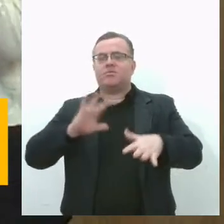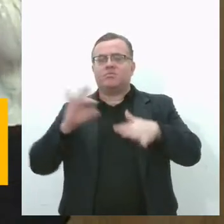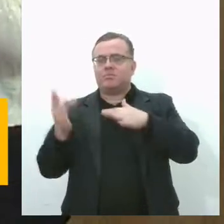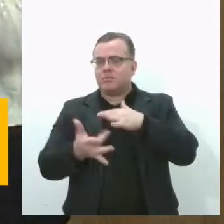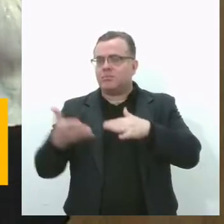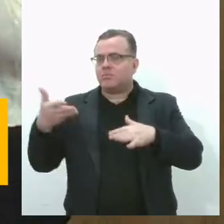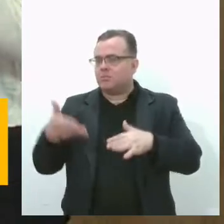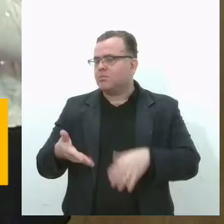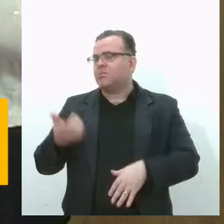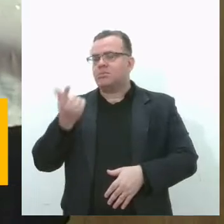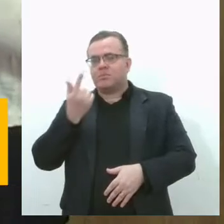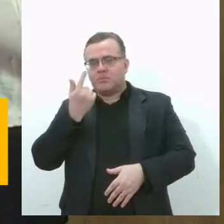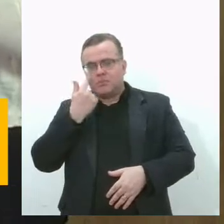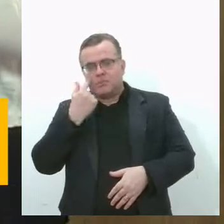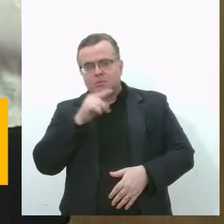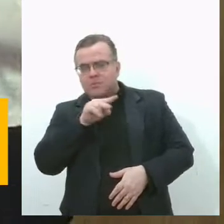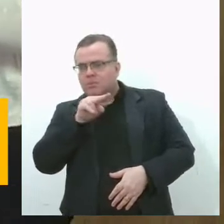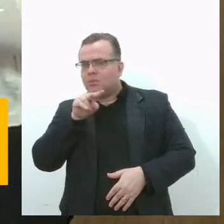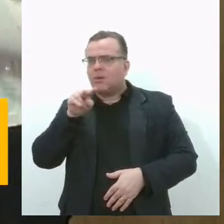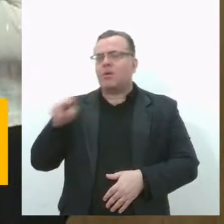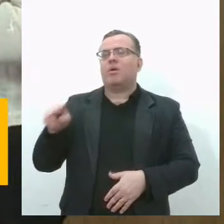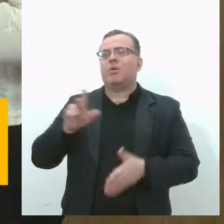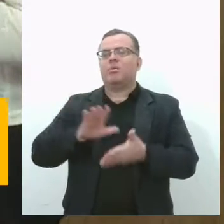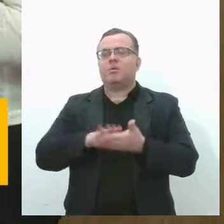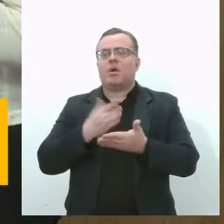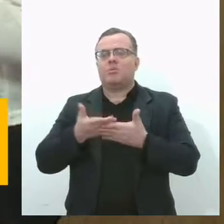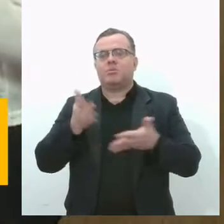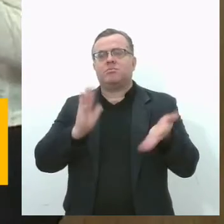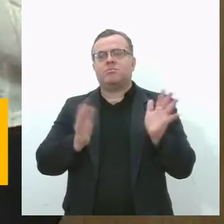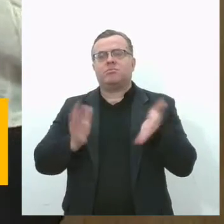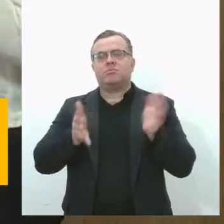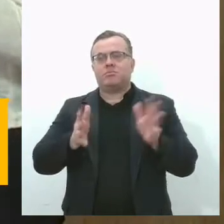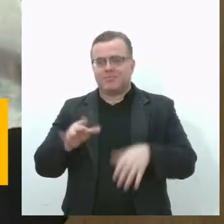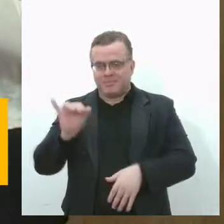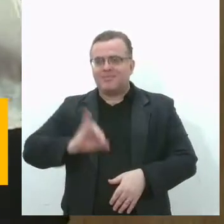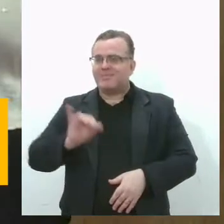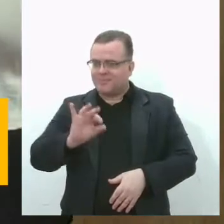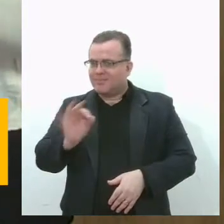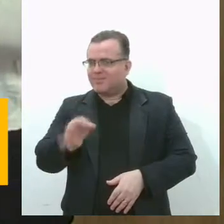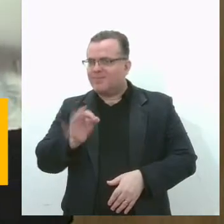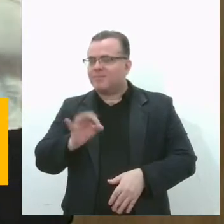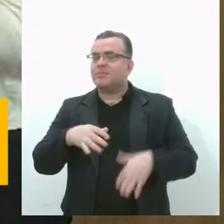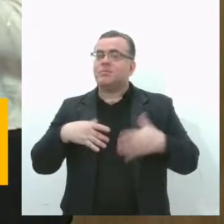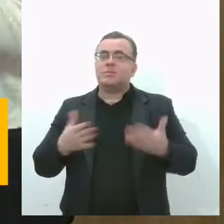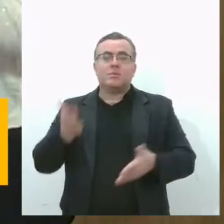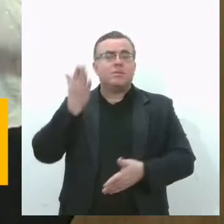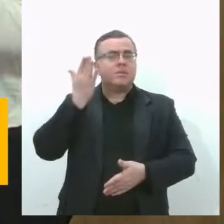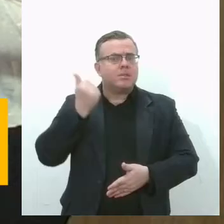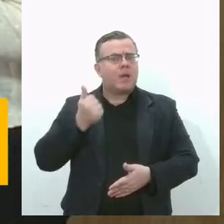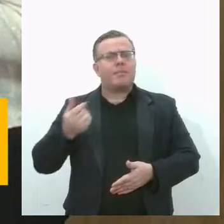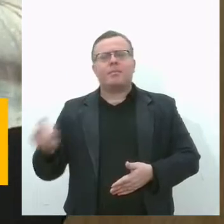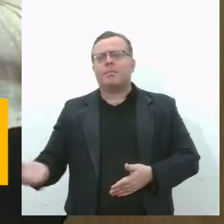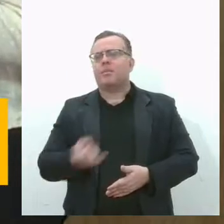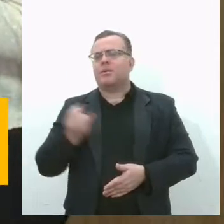profissional lá atuando e isso é muito importante, né, porque a gente sabe que o quanto atinge as pessoas que